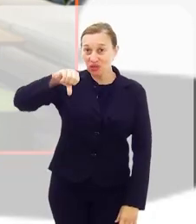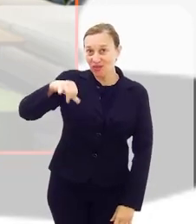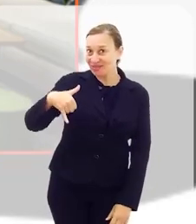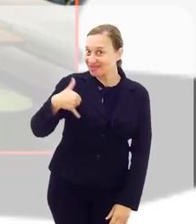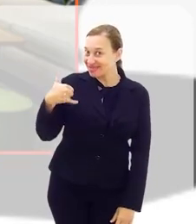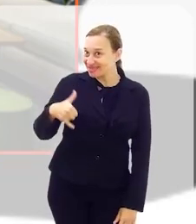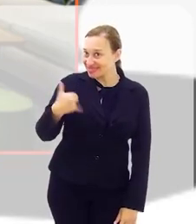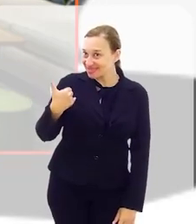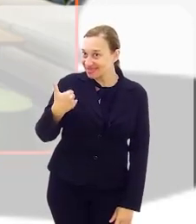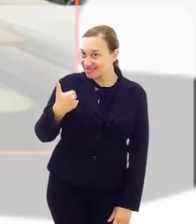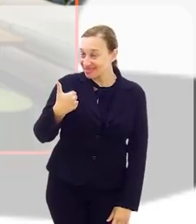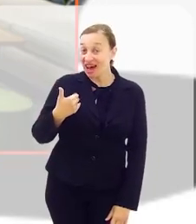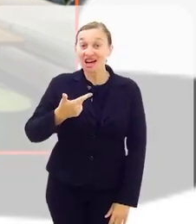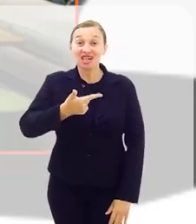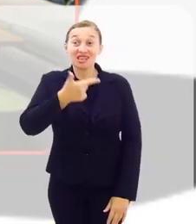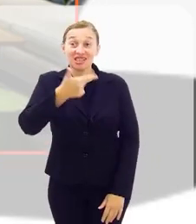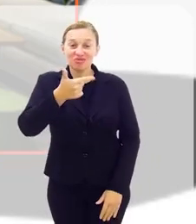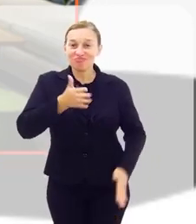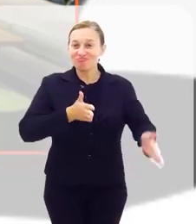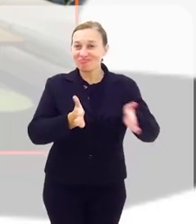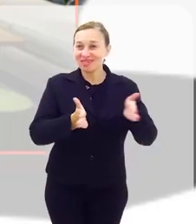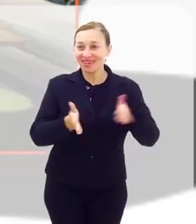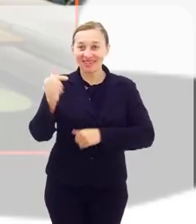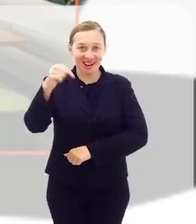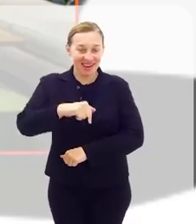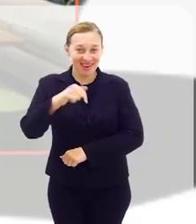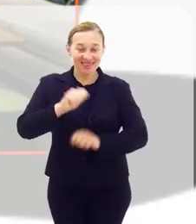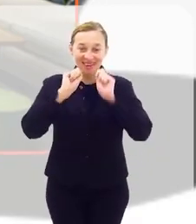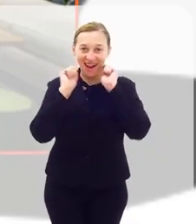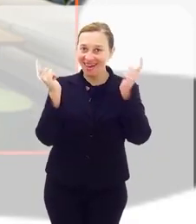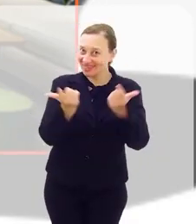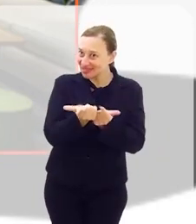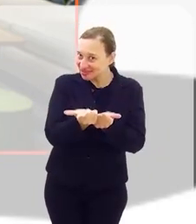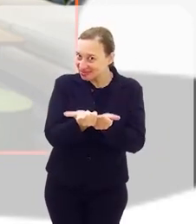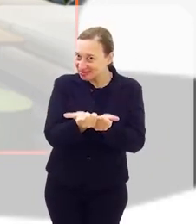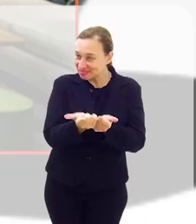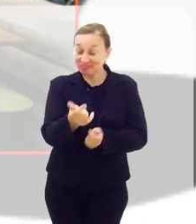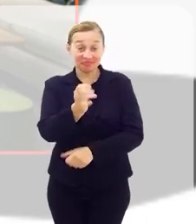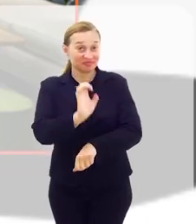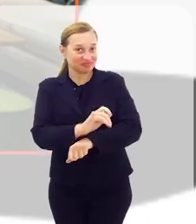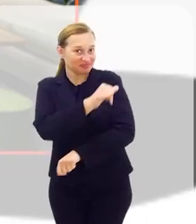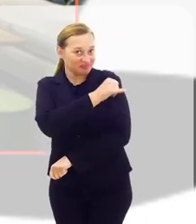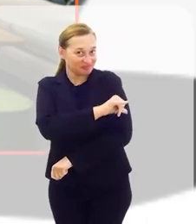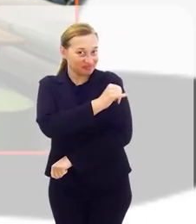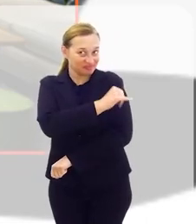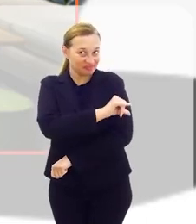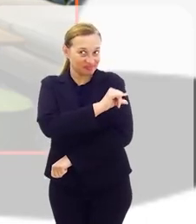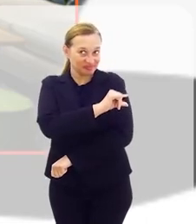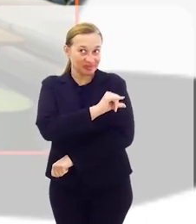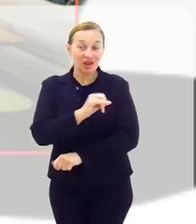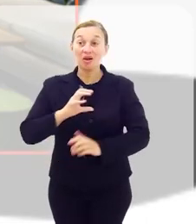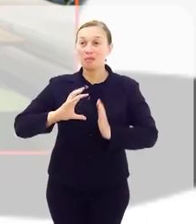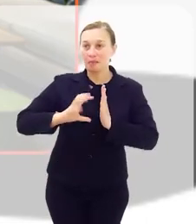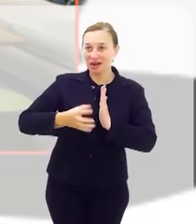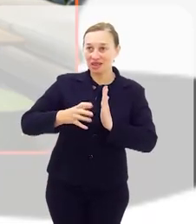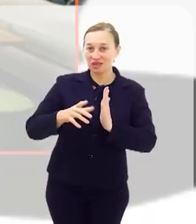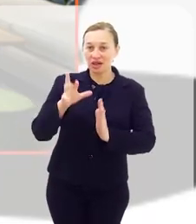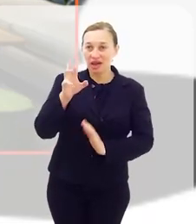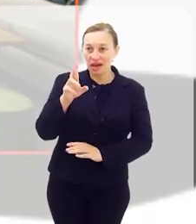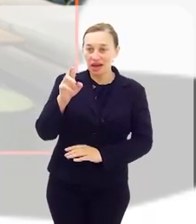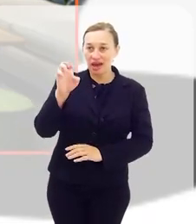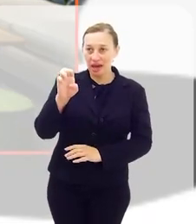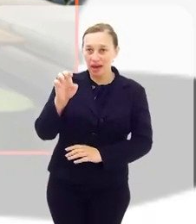anos de idade está em seu segundo mandato aqui na Assembleia Legislativa do Estado do Rio de Janeiro pelo Partido